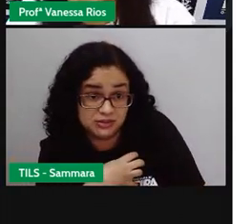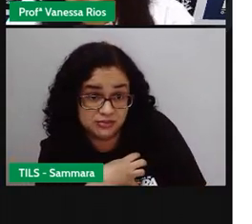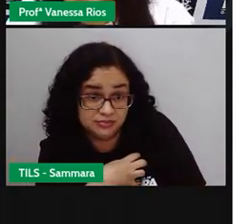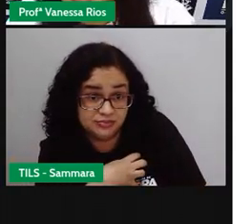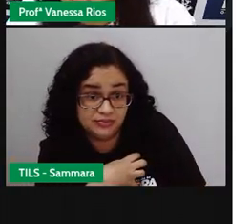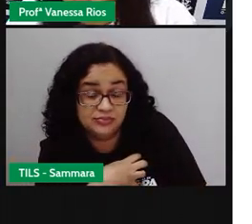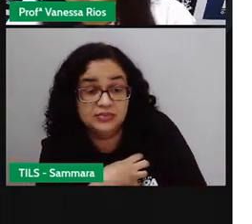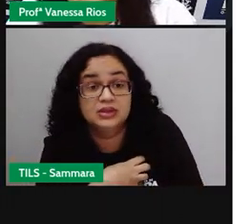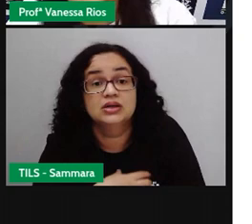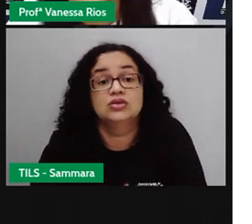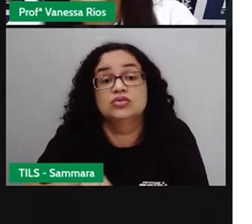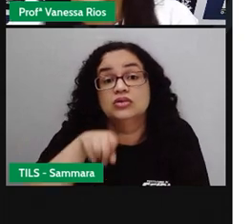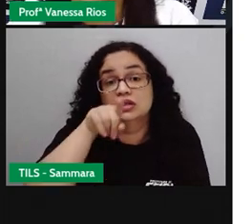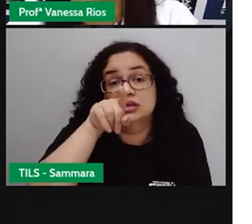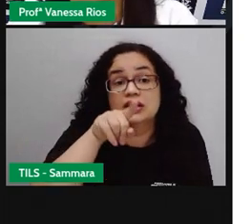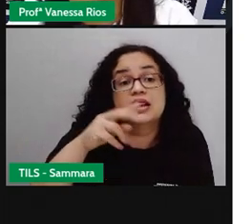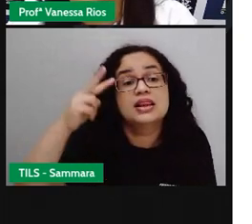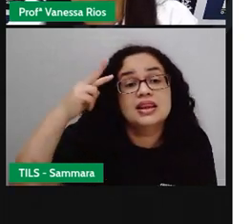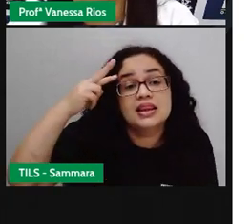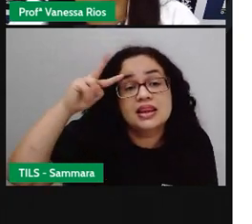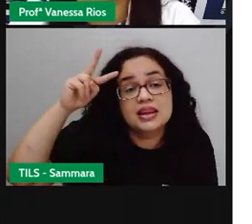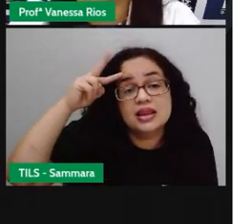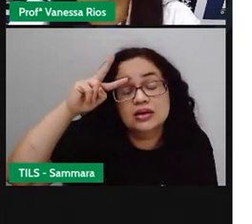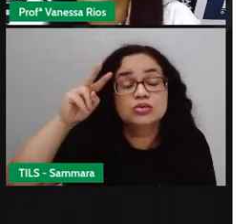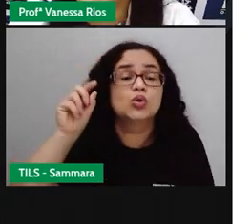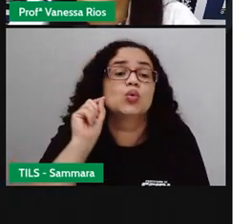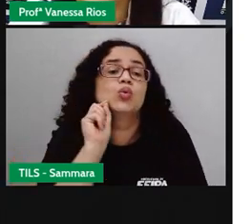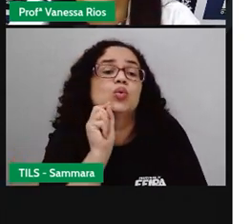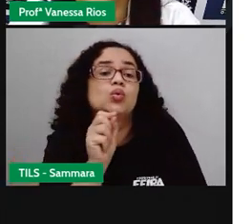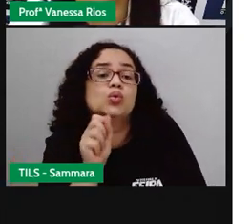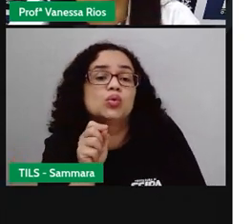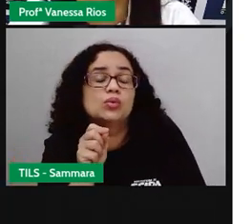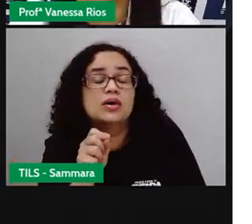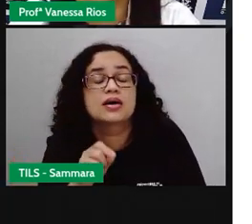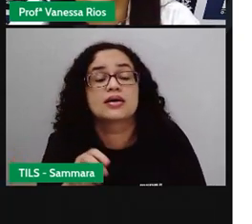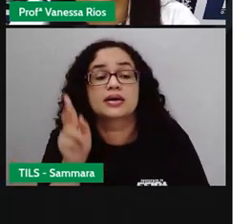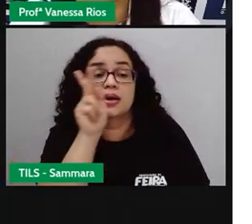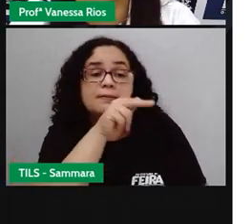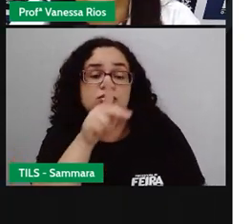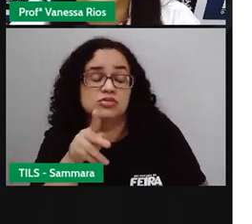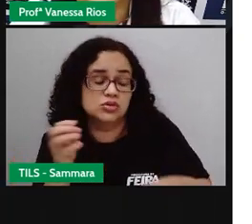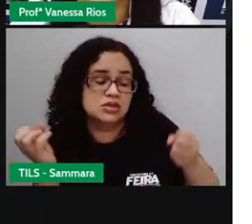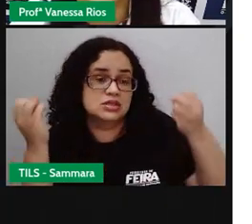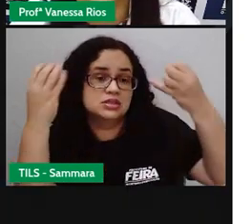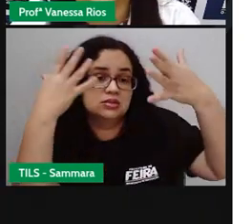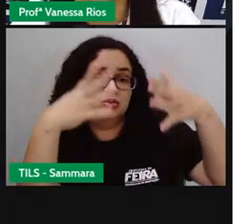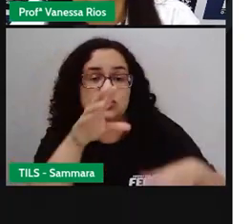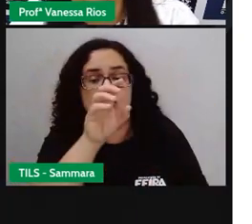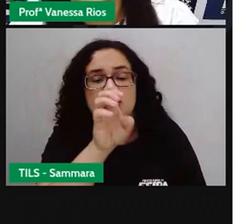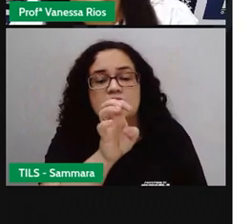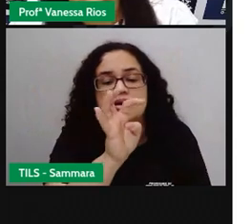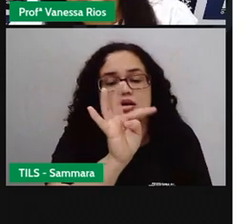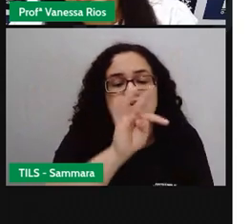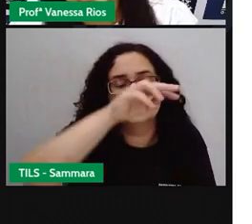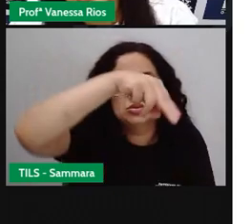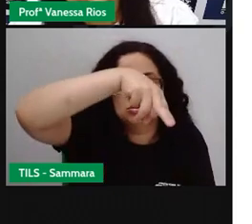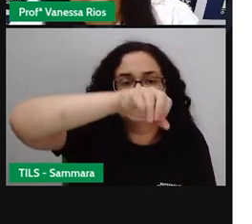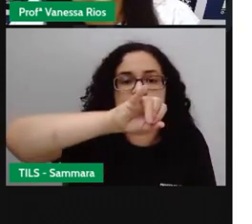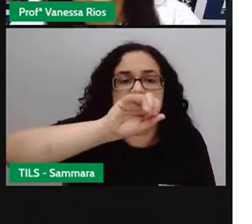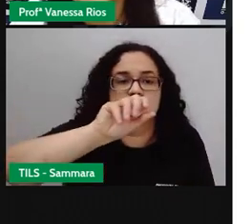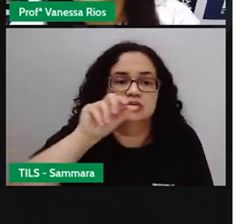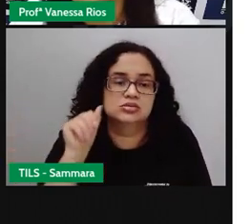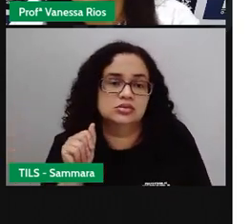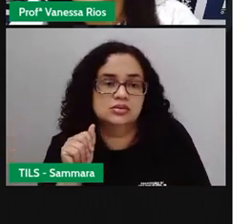volta agora para a etnia, a gente lembra lá dos conceitos, né, que a PRO explicou em relação à raça e em relação à etnia.